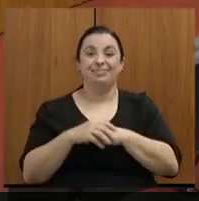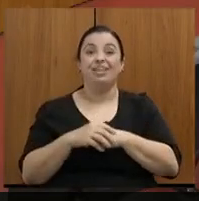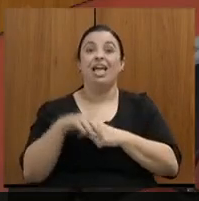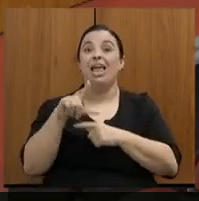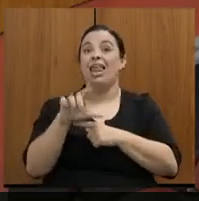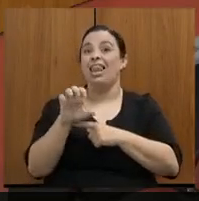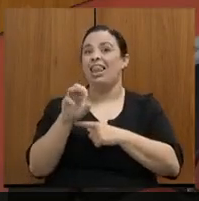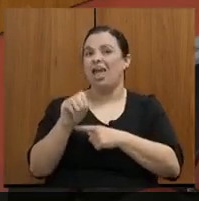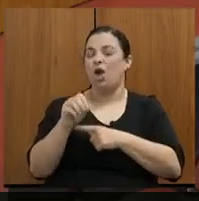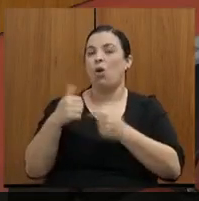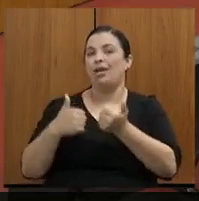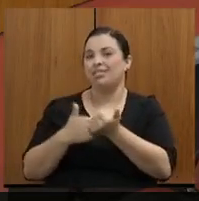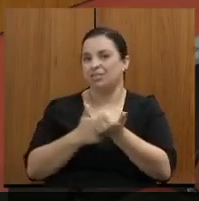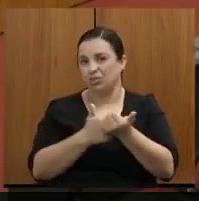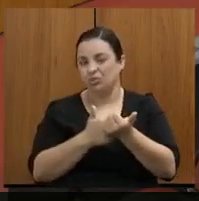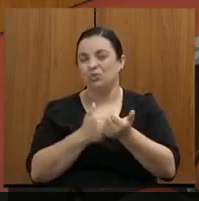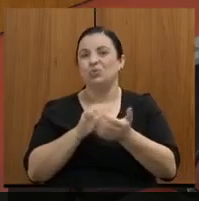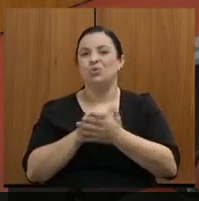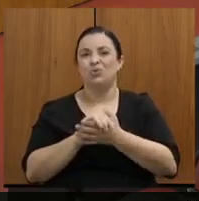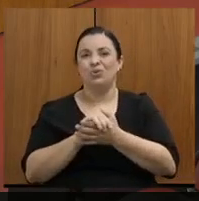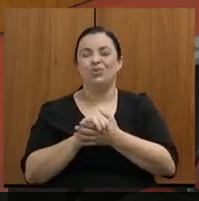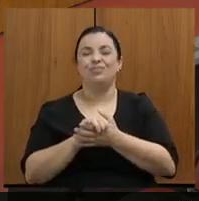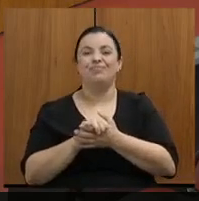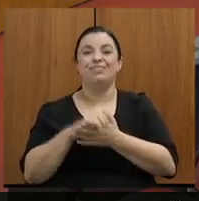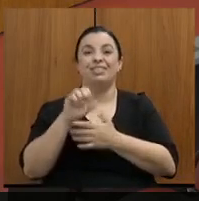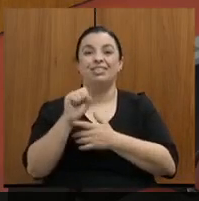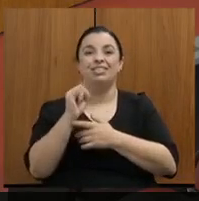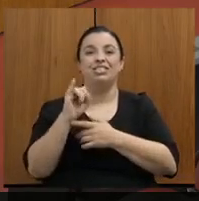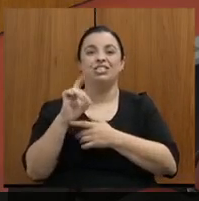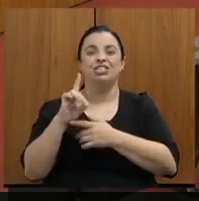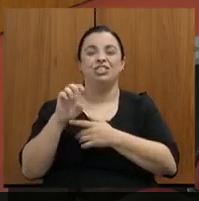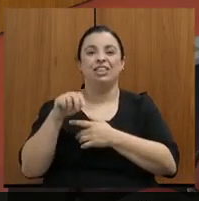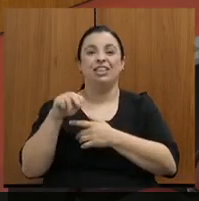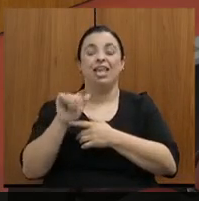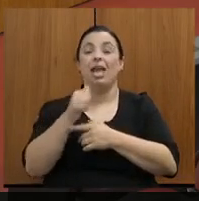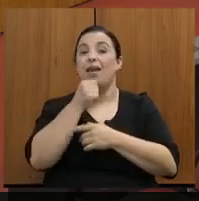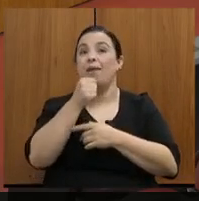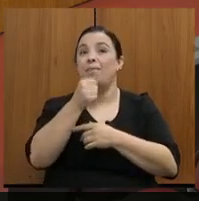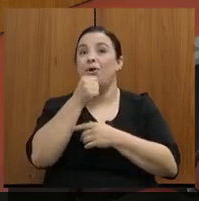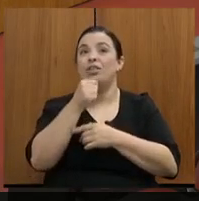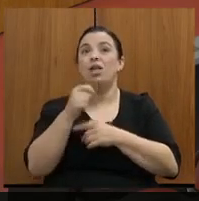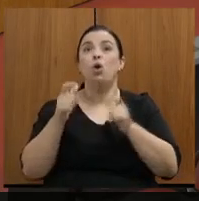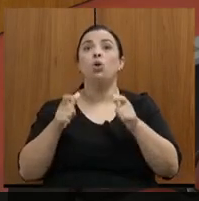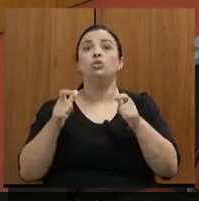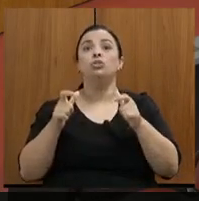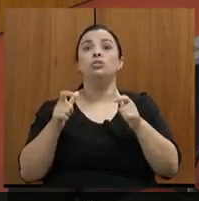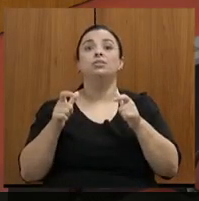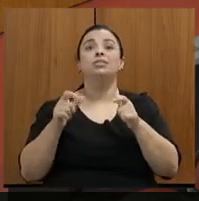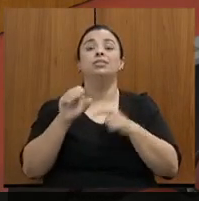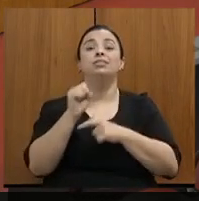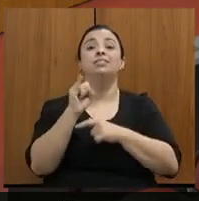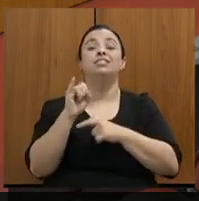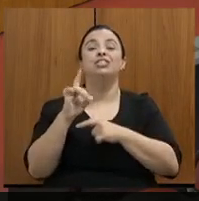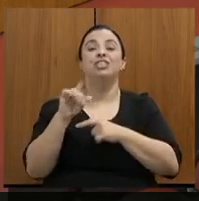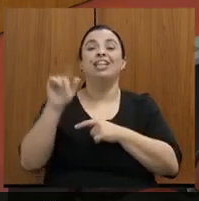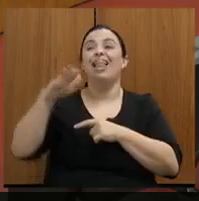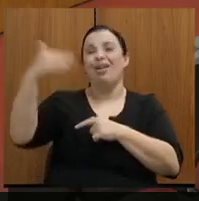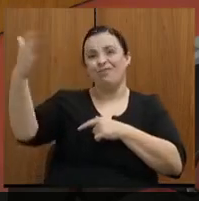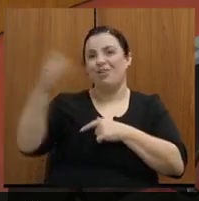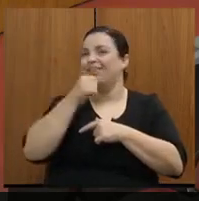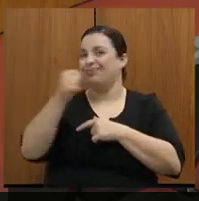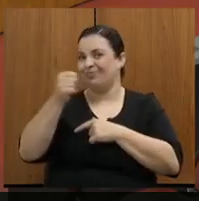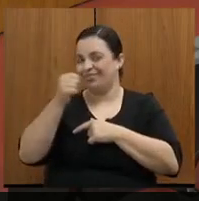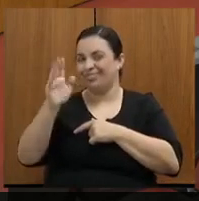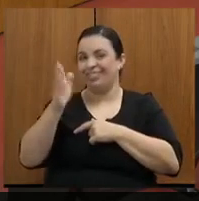Silva, assessor. Léo está aqui. Sidney Gomes, repórter. Cadê o Sidney, gente? Sidney está lá fora já trabalhando.